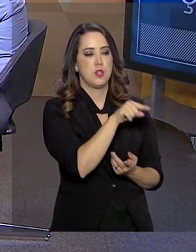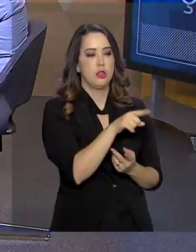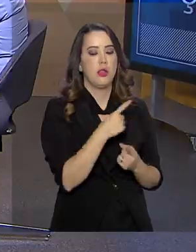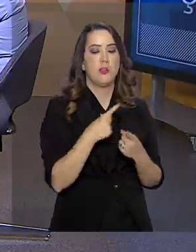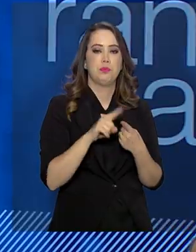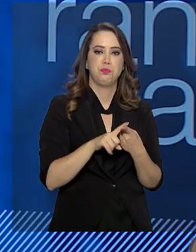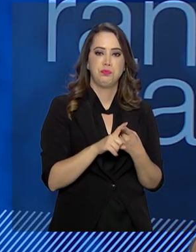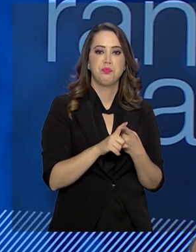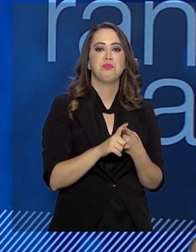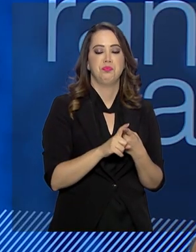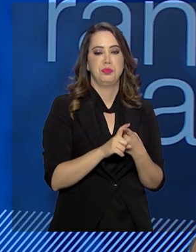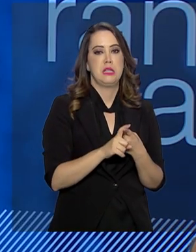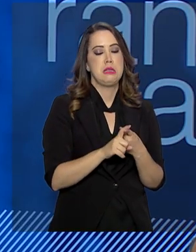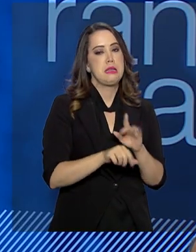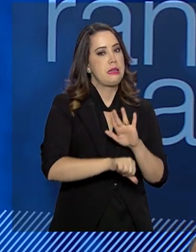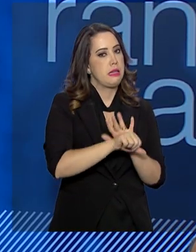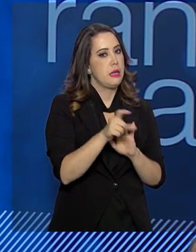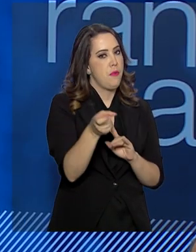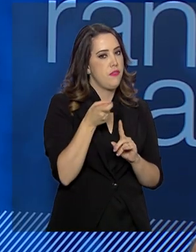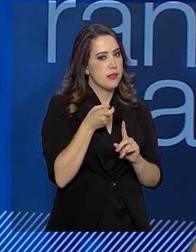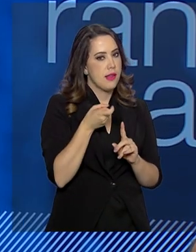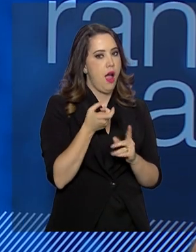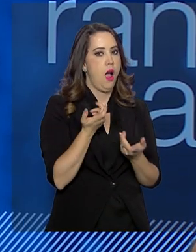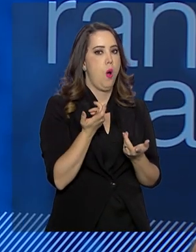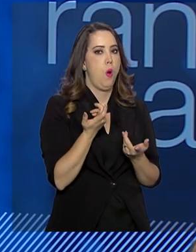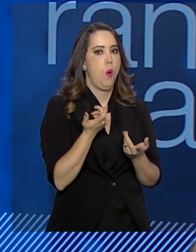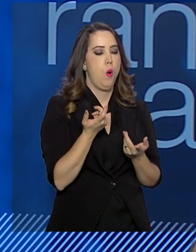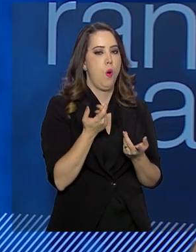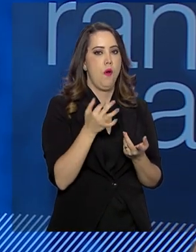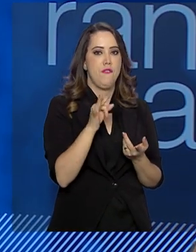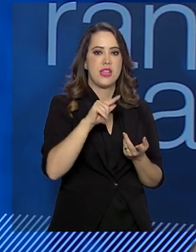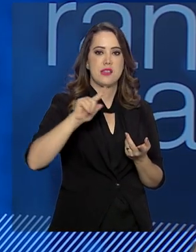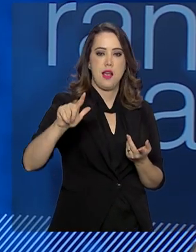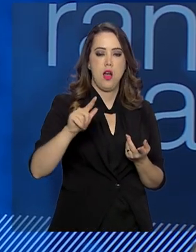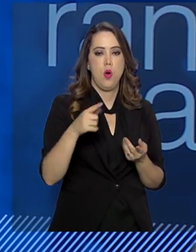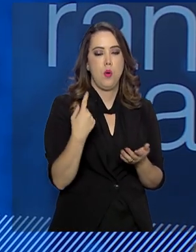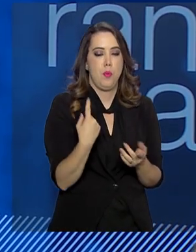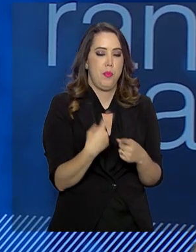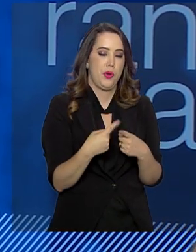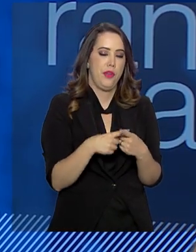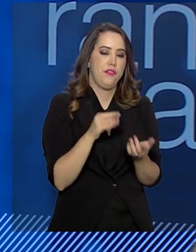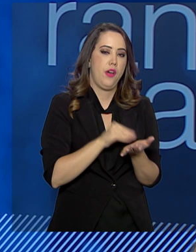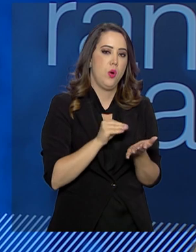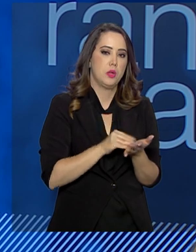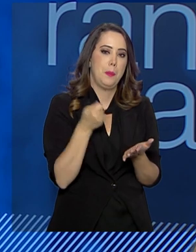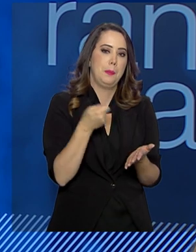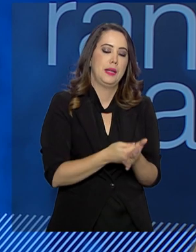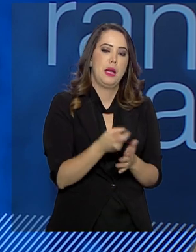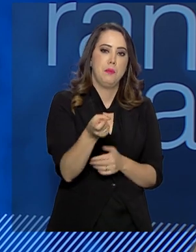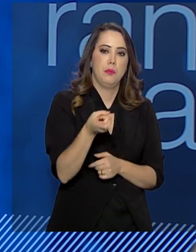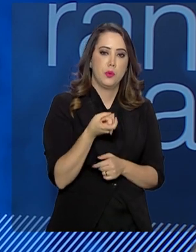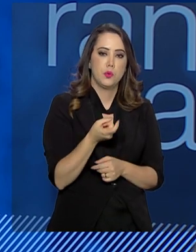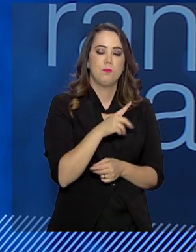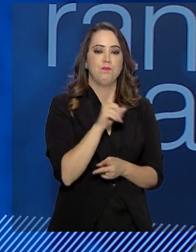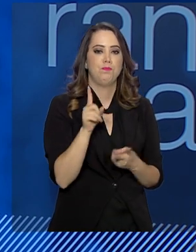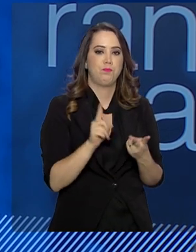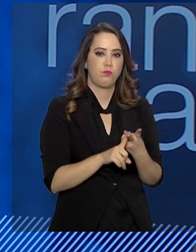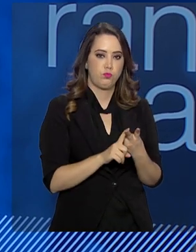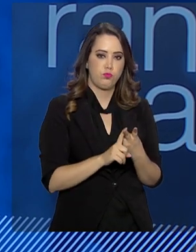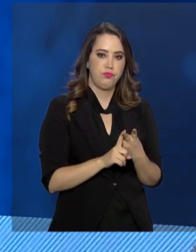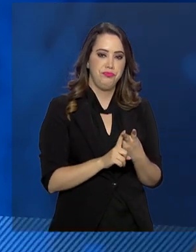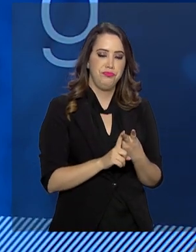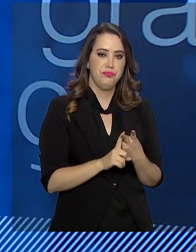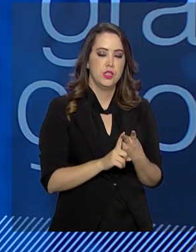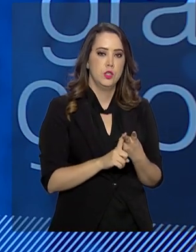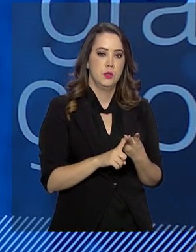que são tributos que deixaram de ser pagos para o país, no caso do... que é um crime grave. Existem os crimes associados,